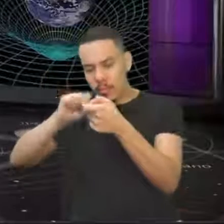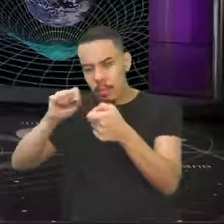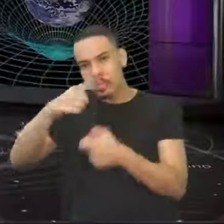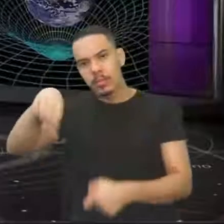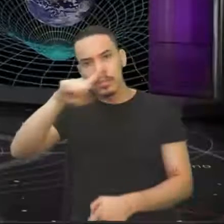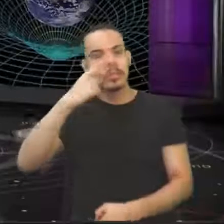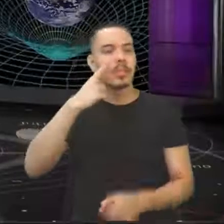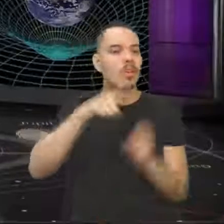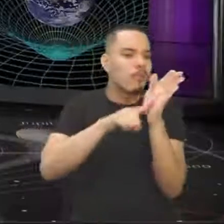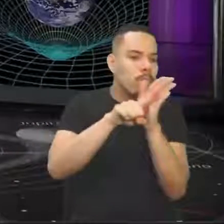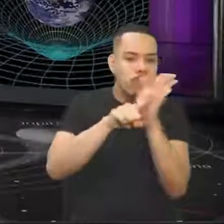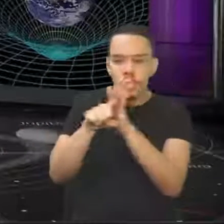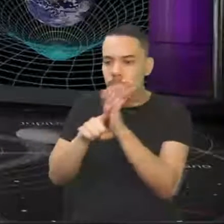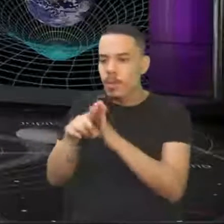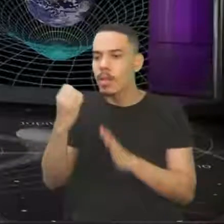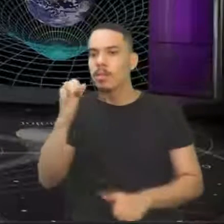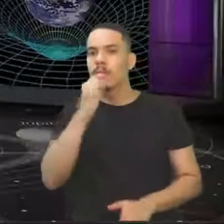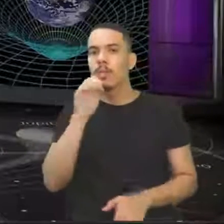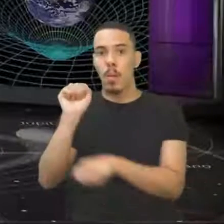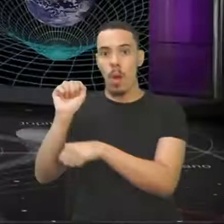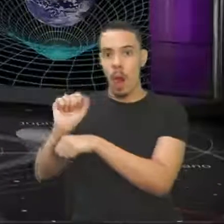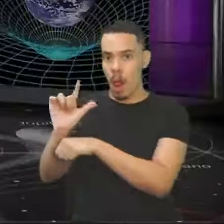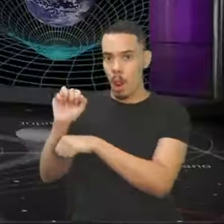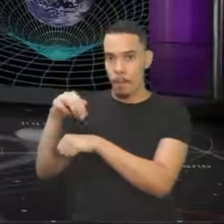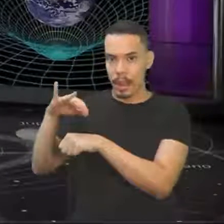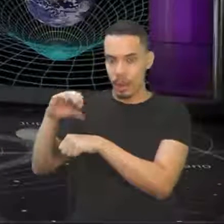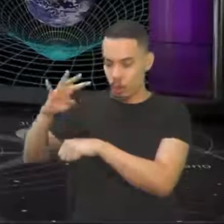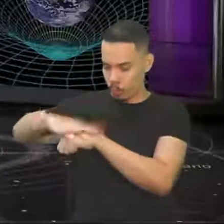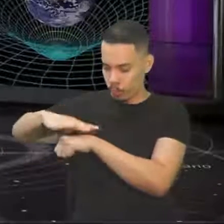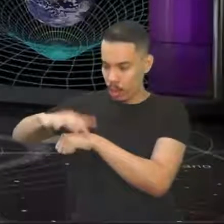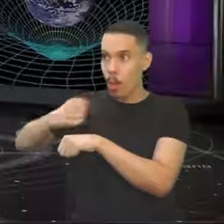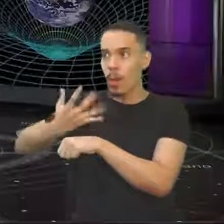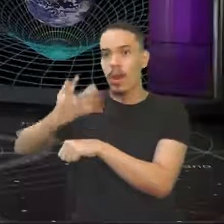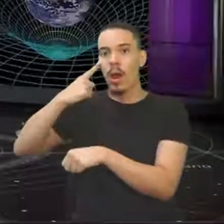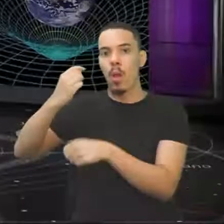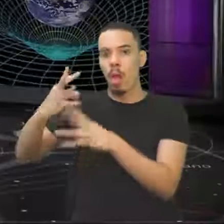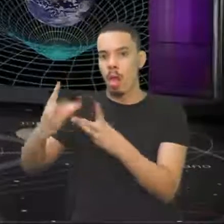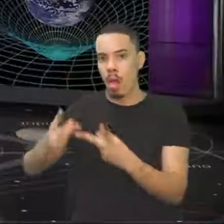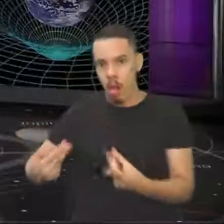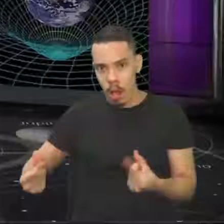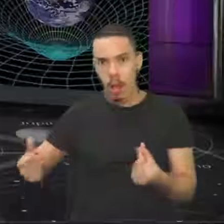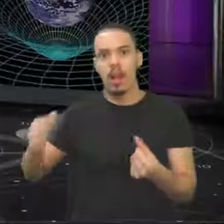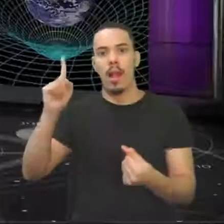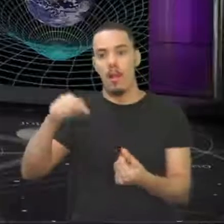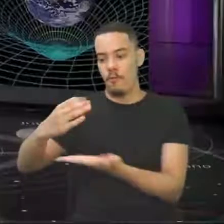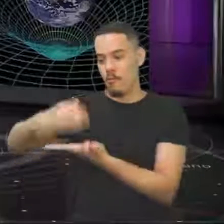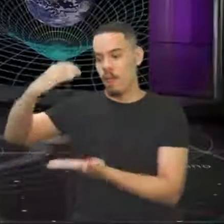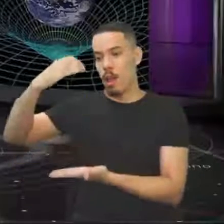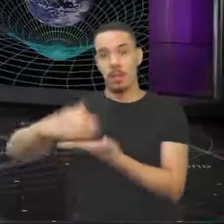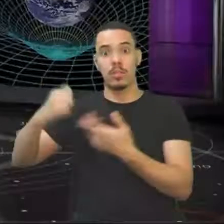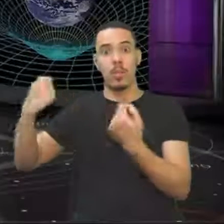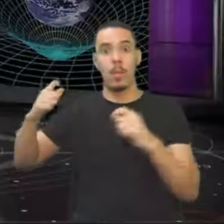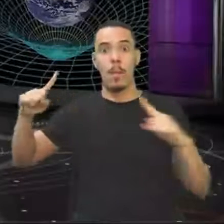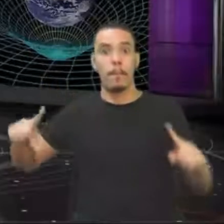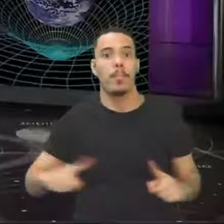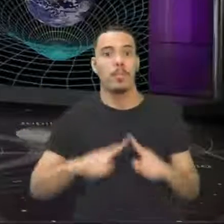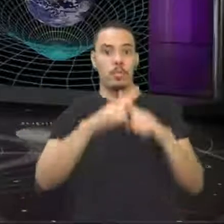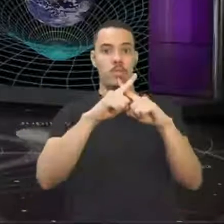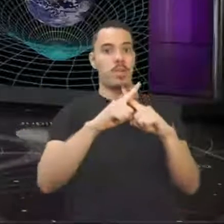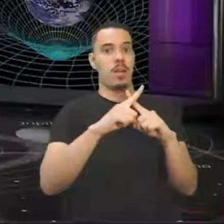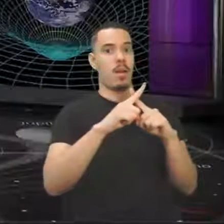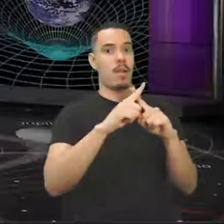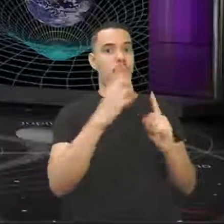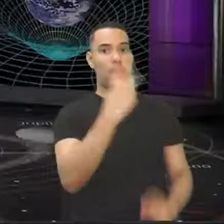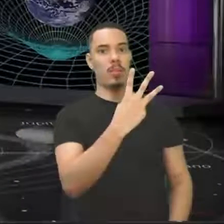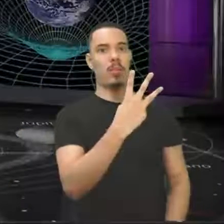o alumínio, eu quero a dilatação do volume do alumínio, que é o frasco, eu preciso multiplicar por três. Muito